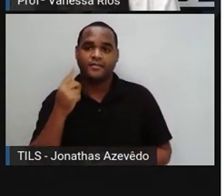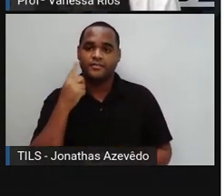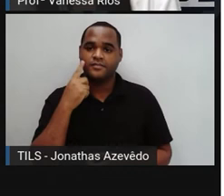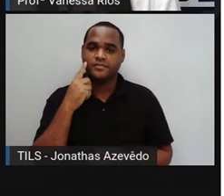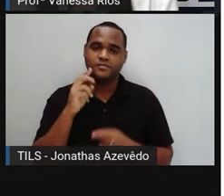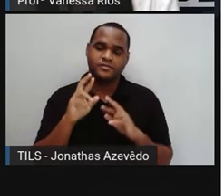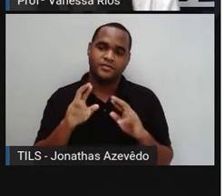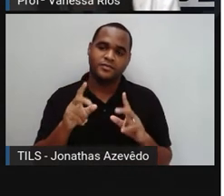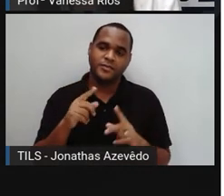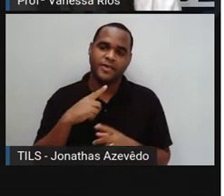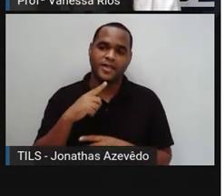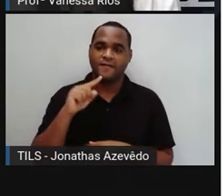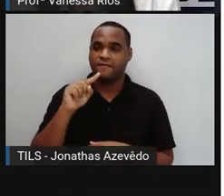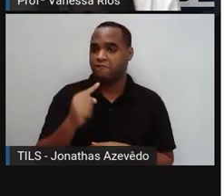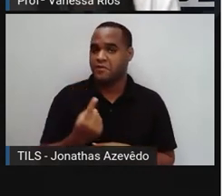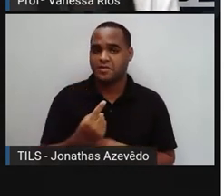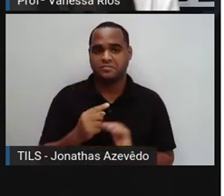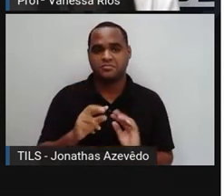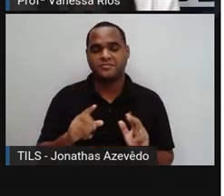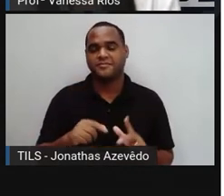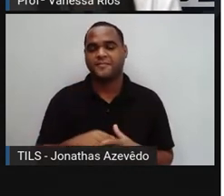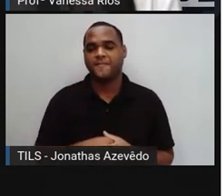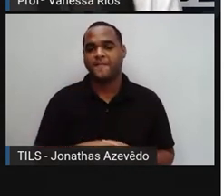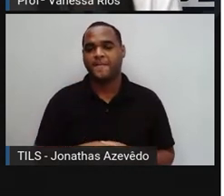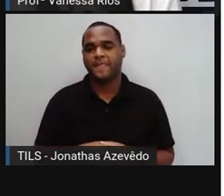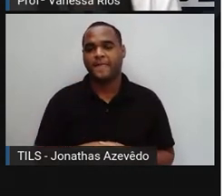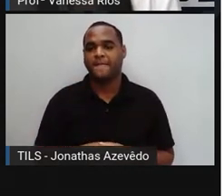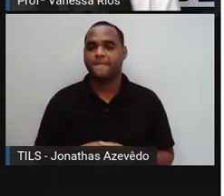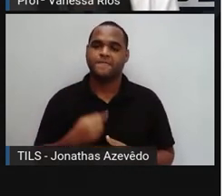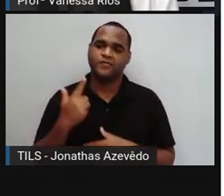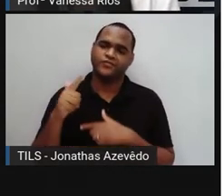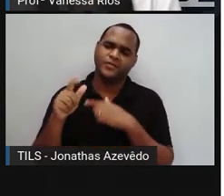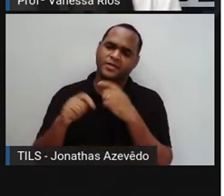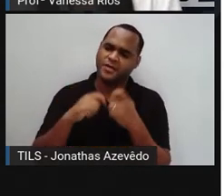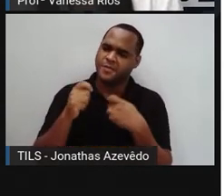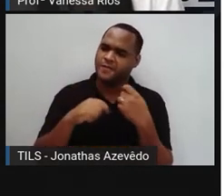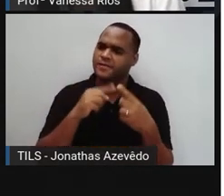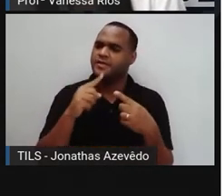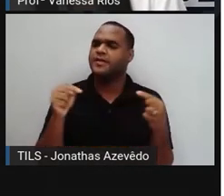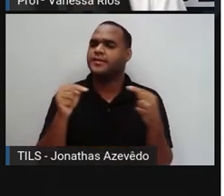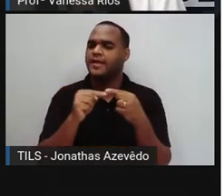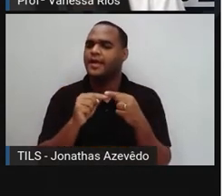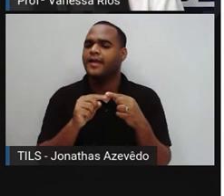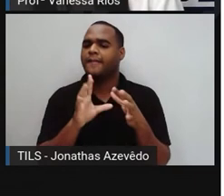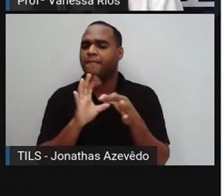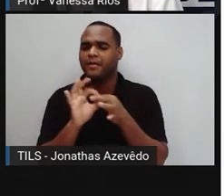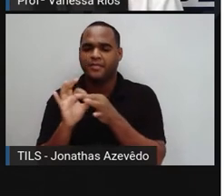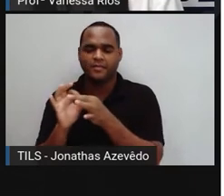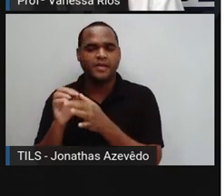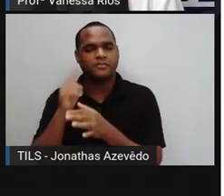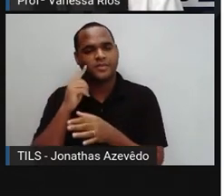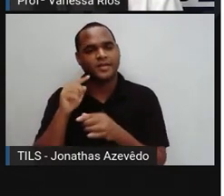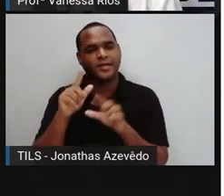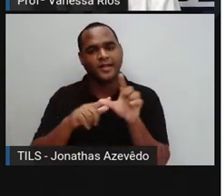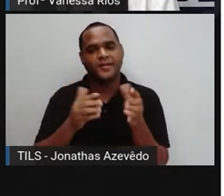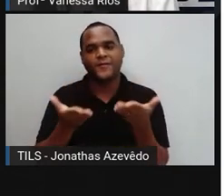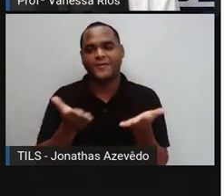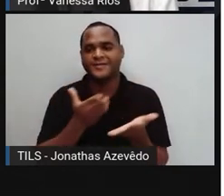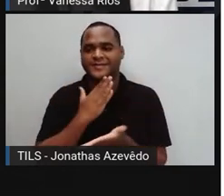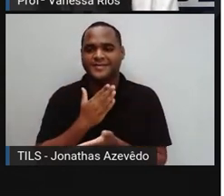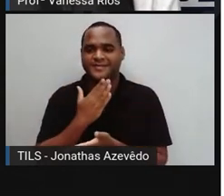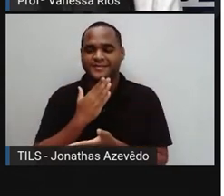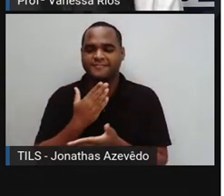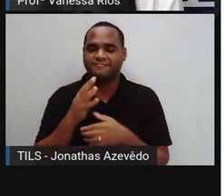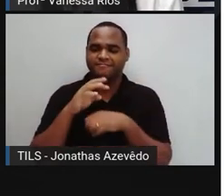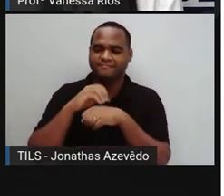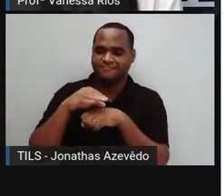que é a vírgula. E aí, outros símbolos, né? Estão associados às letras que nós conhecemos hoje. E a Pró trouxe